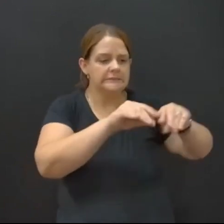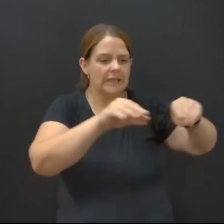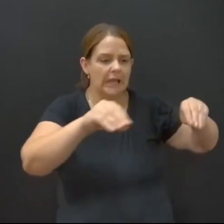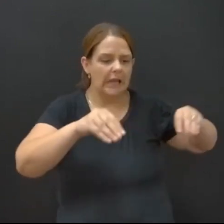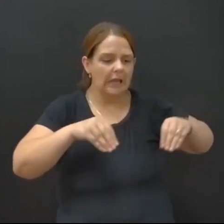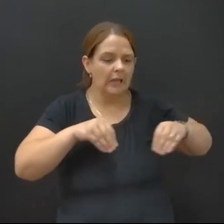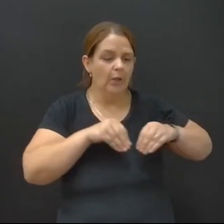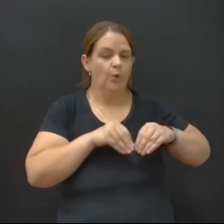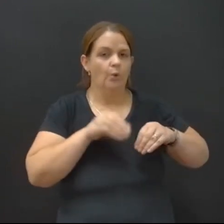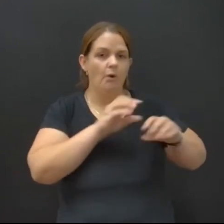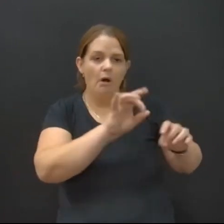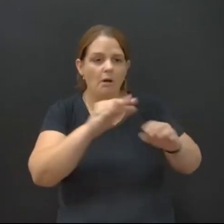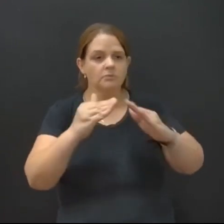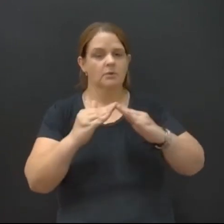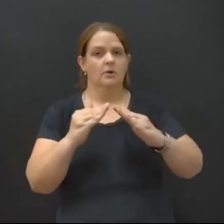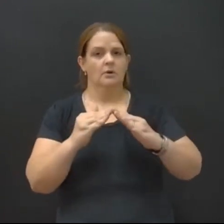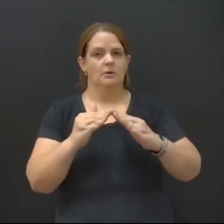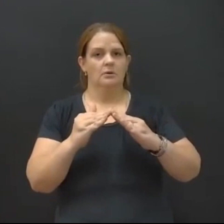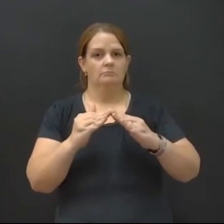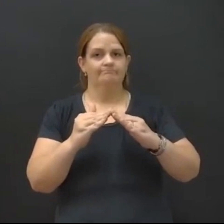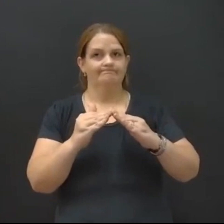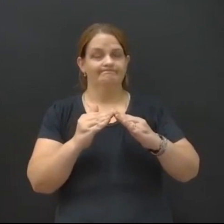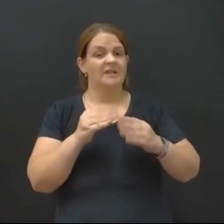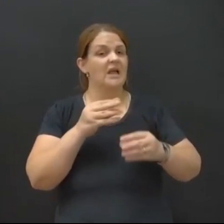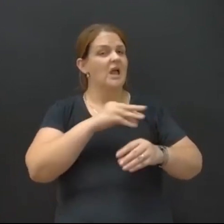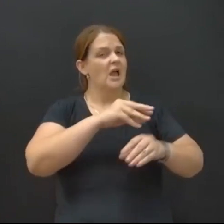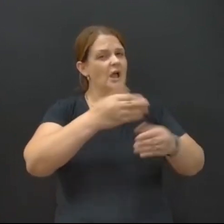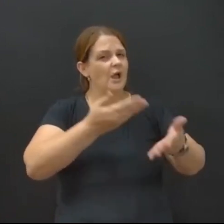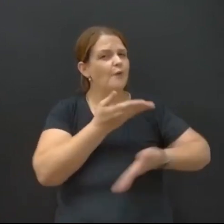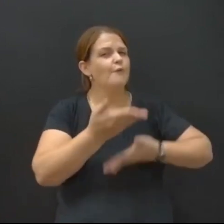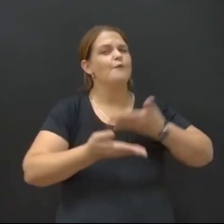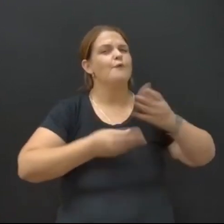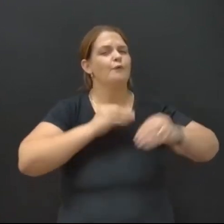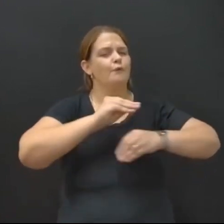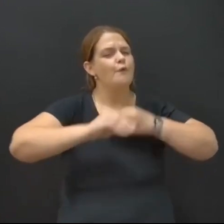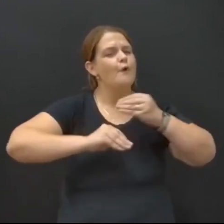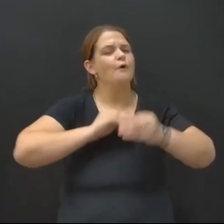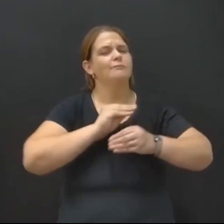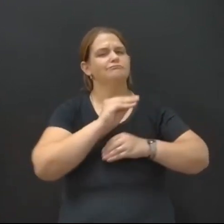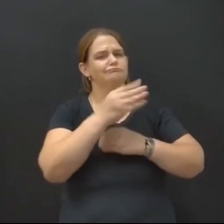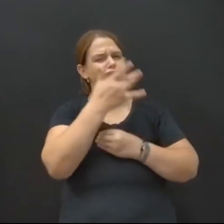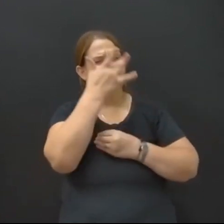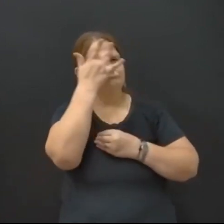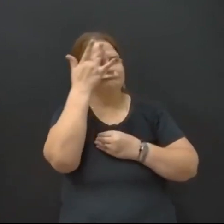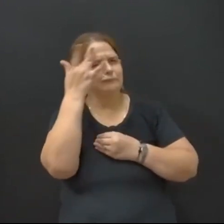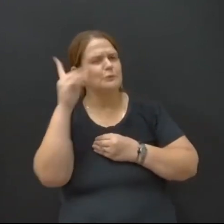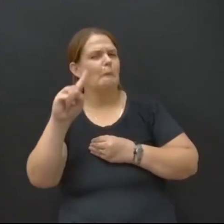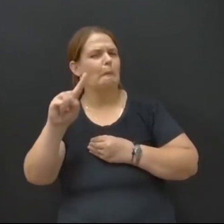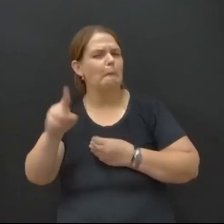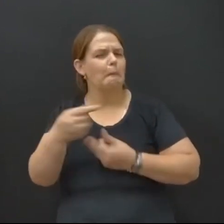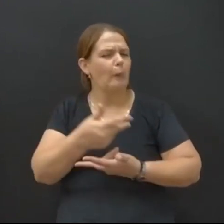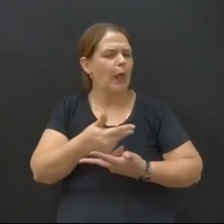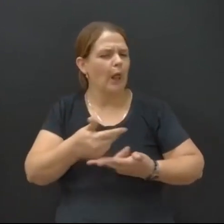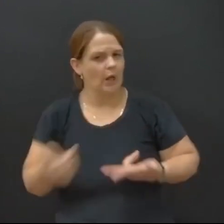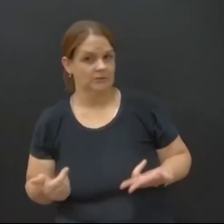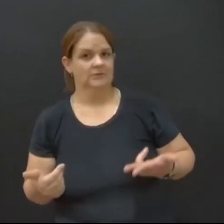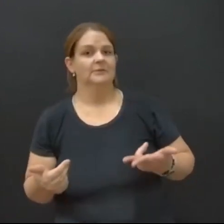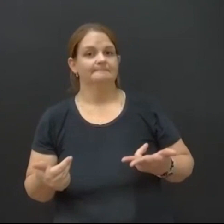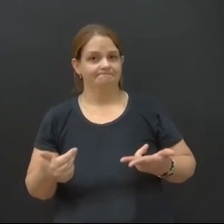e ele envolve muita gente, creio os senhores, que envolve milhares de pessoas.